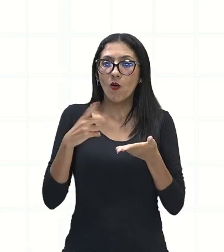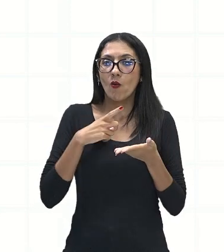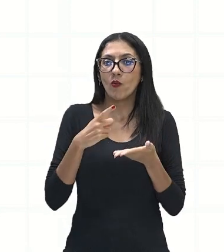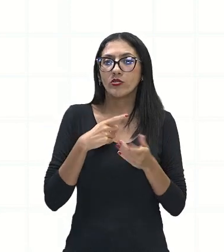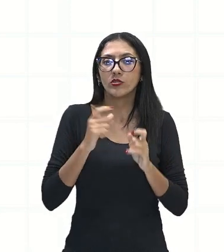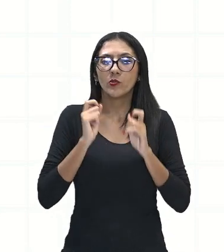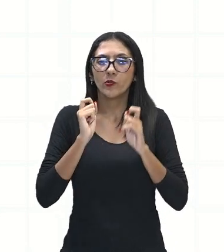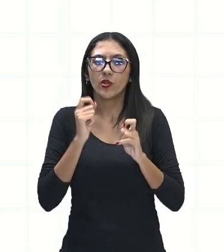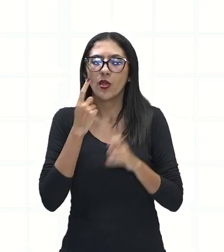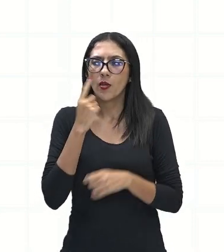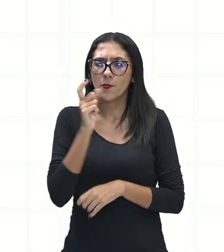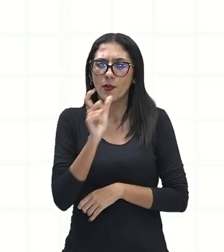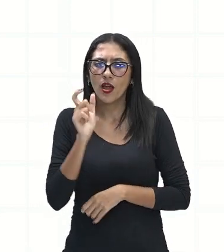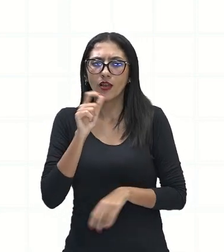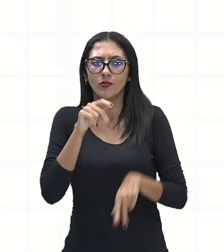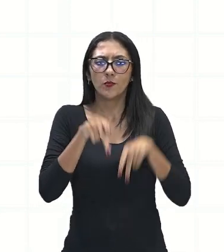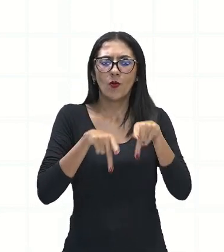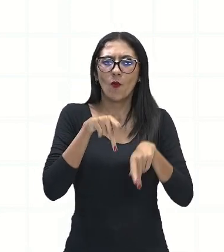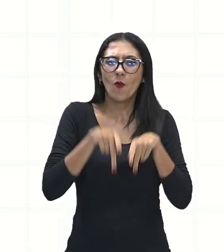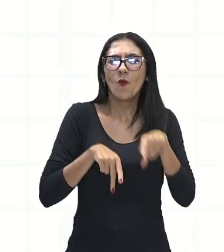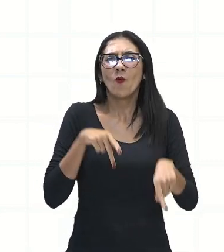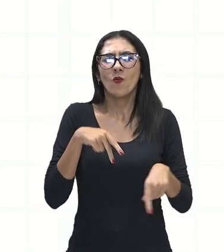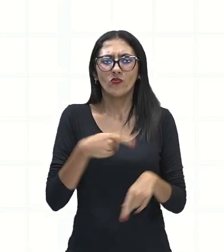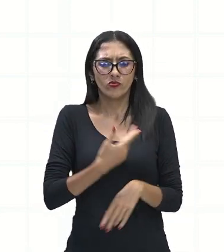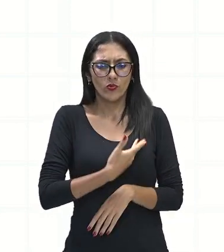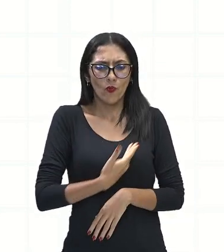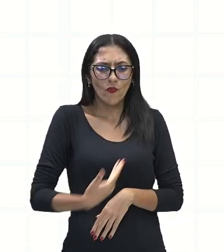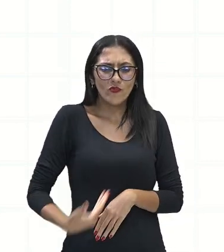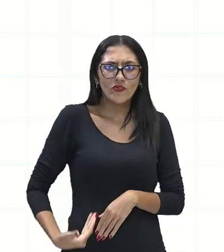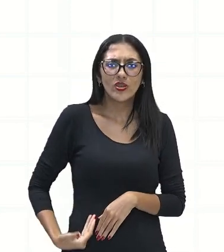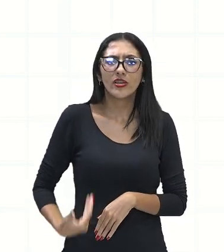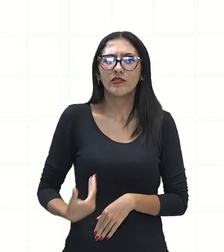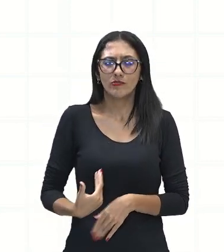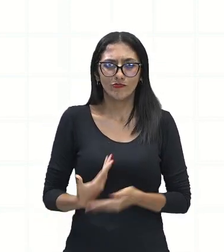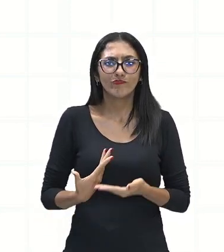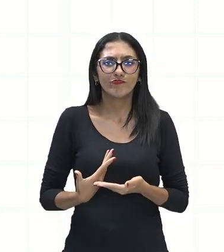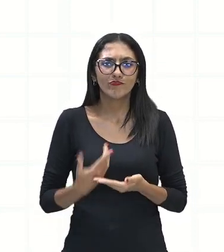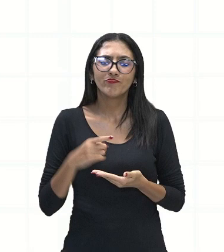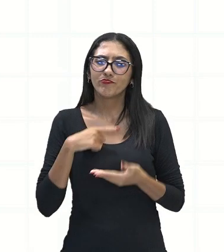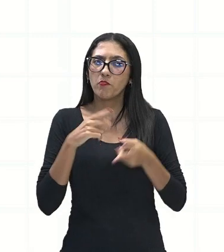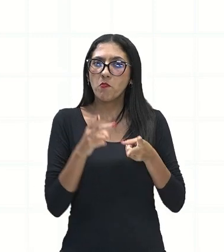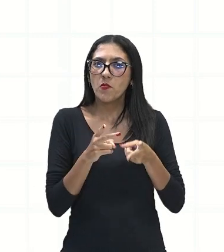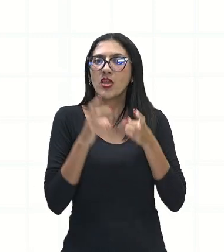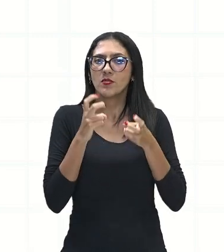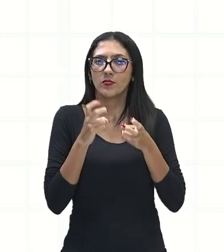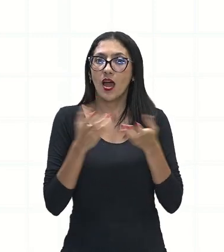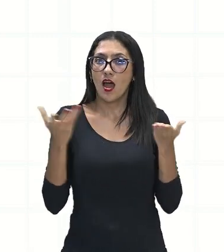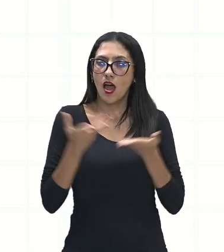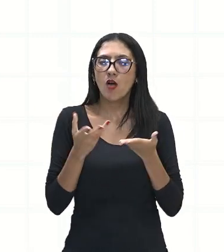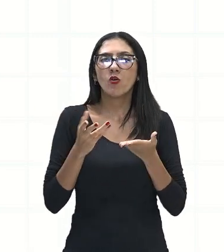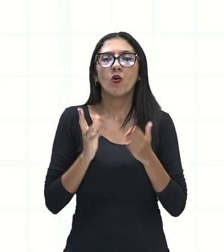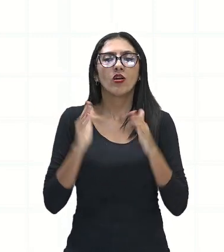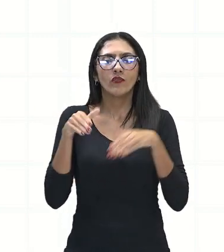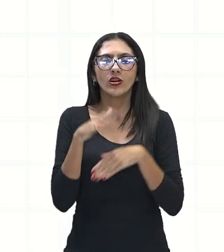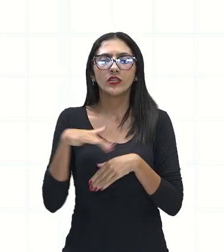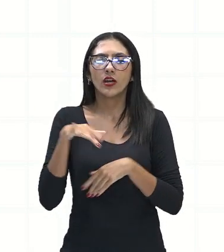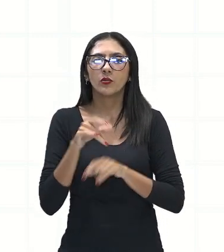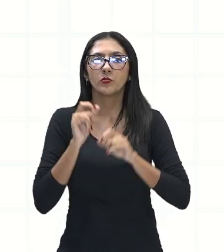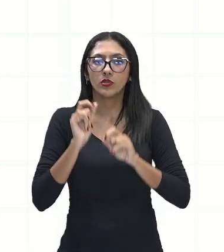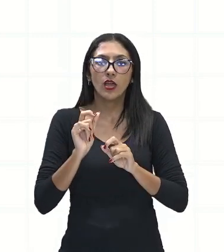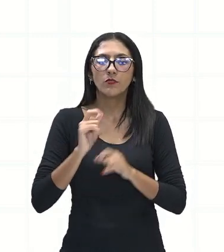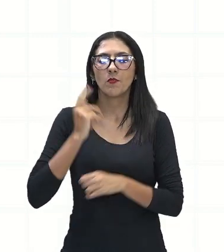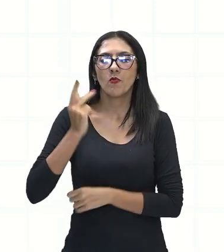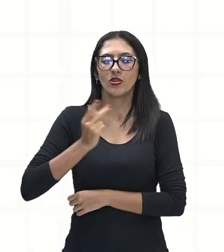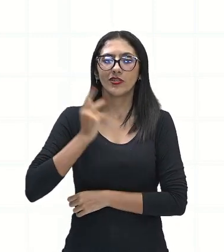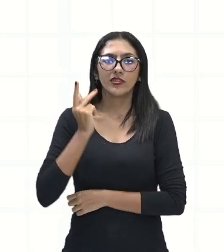povo, de governo, né? Então, observe que a gente vai entrar no campo agora, no campo da política,